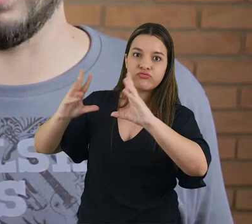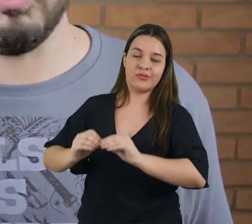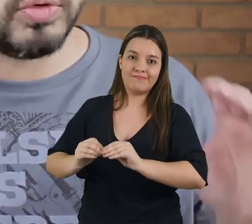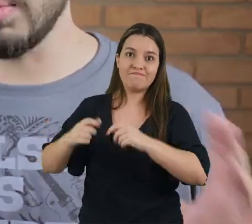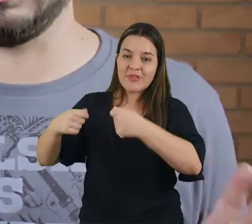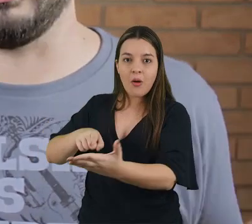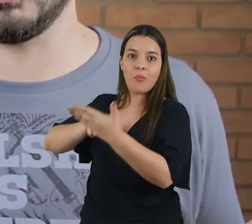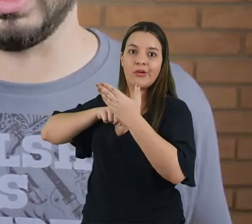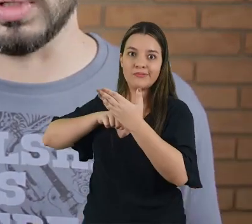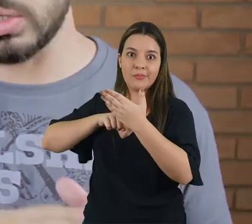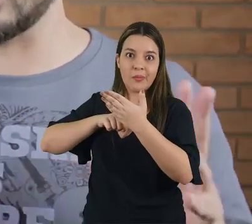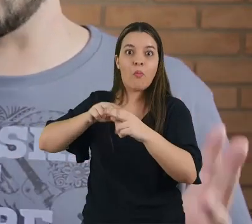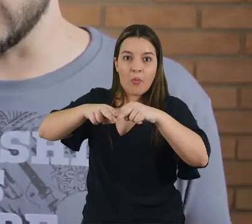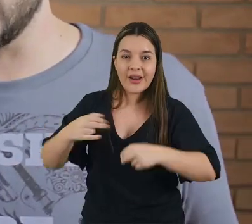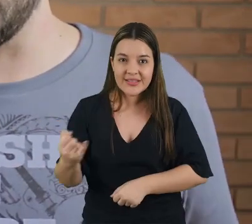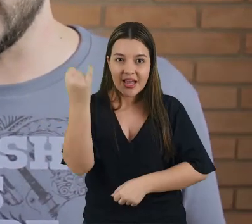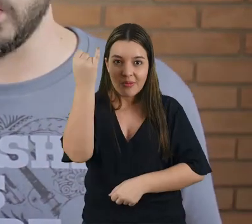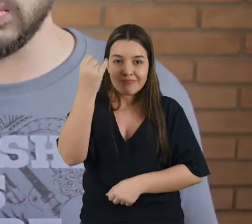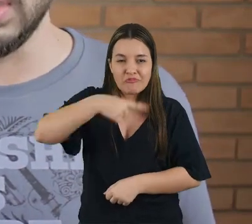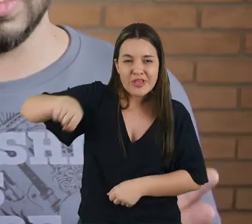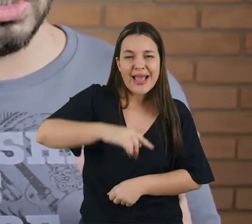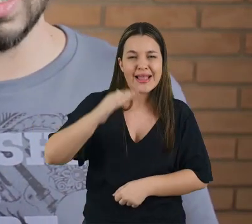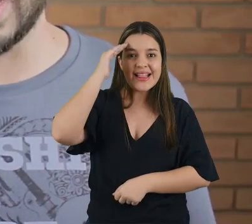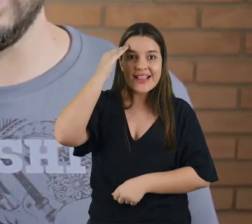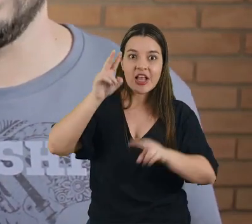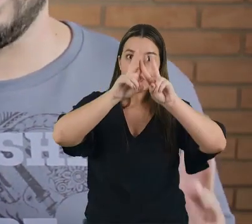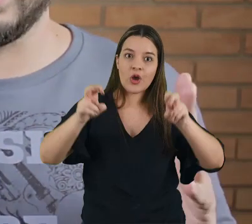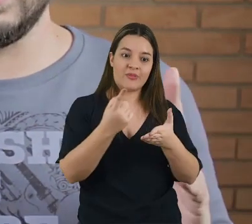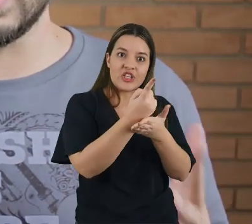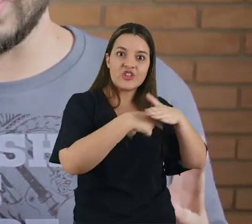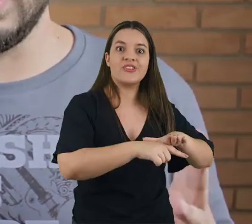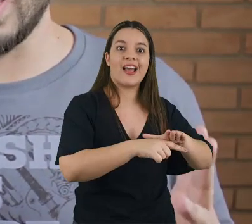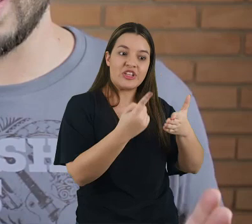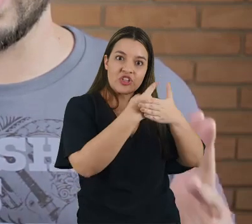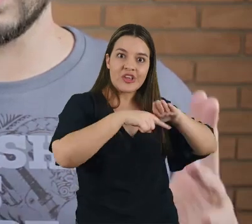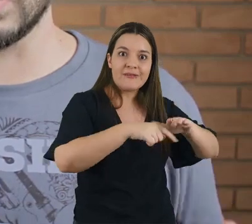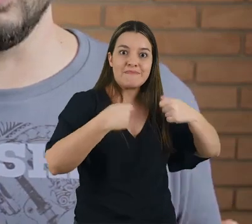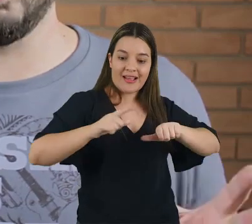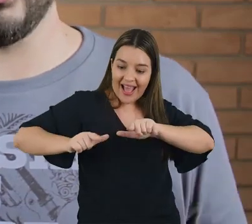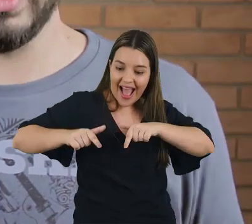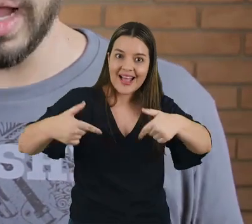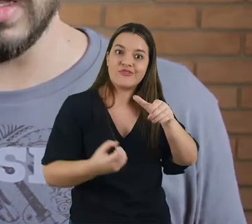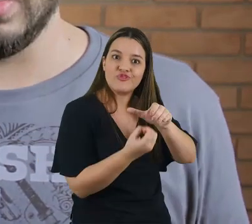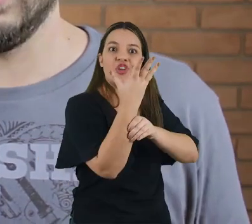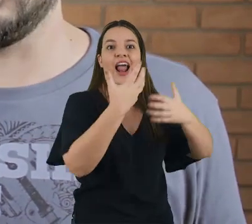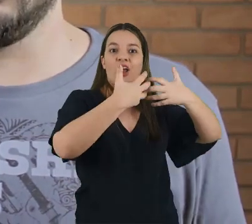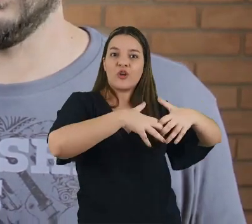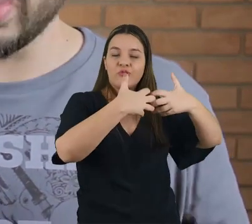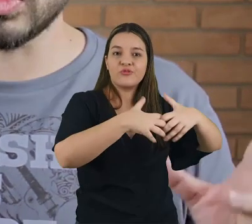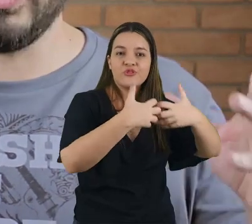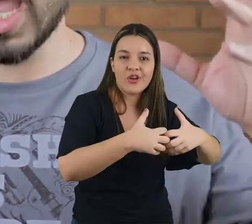fundamental, fundamental a respeito das discussões que a gente vai ter a respeito de design é que design é a ação de projetar.